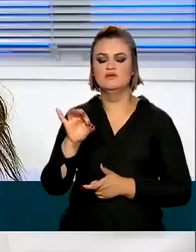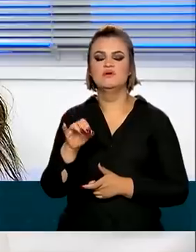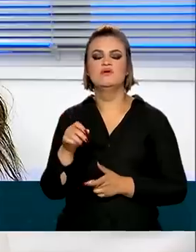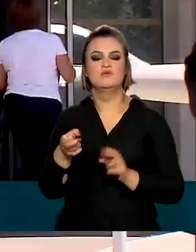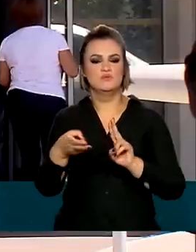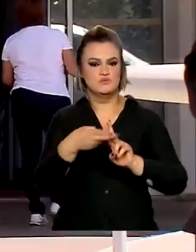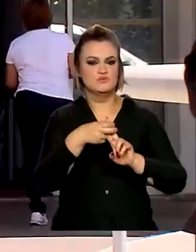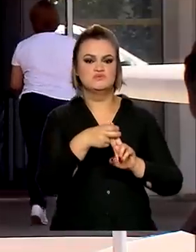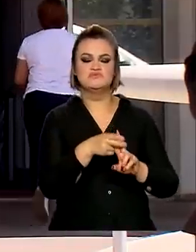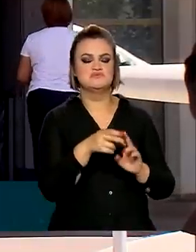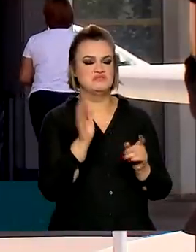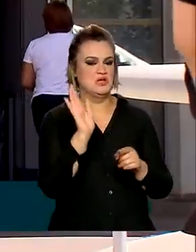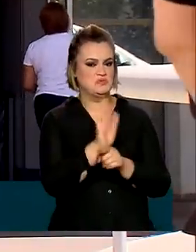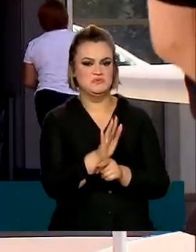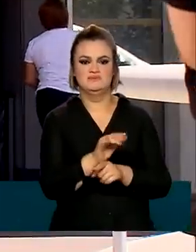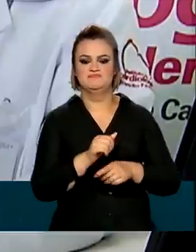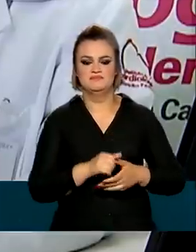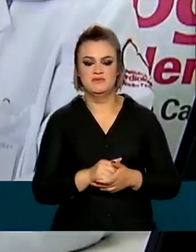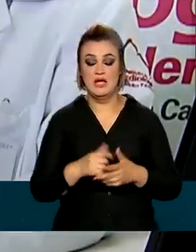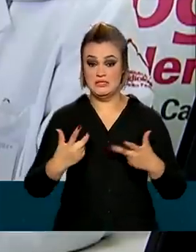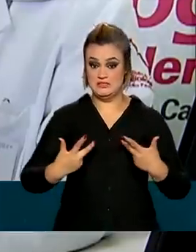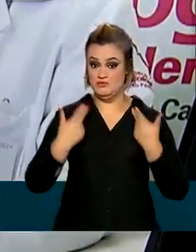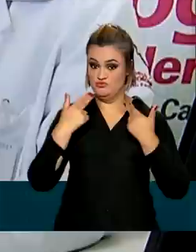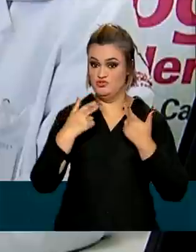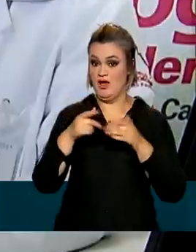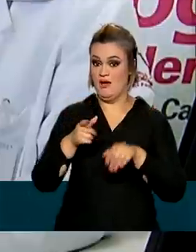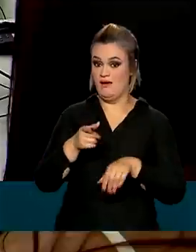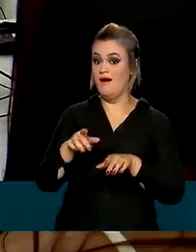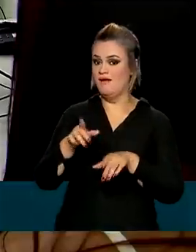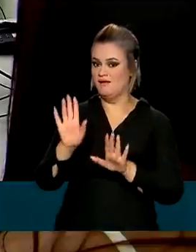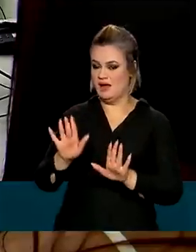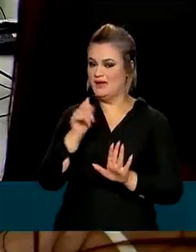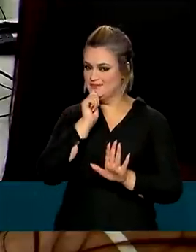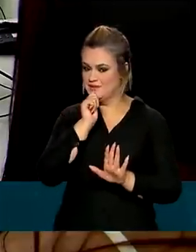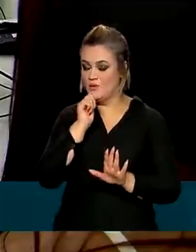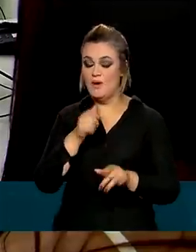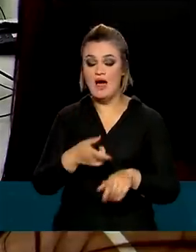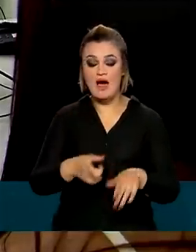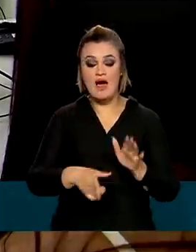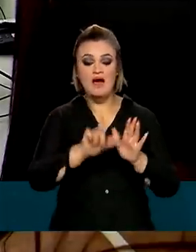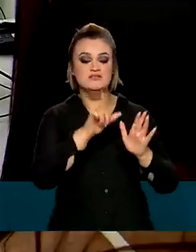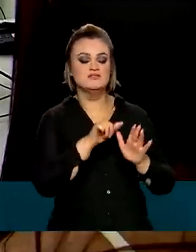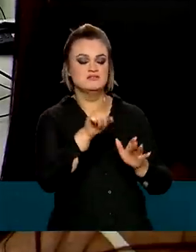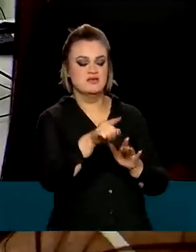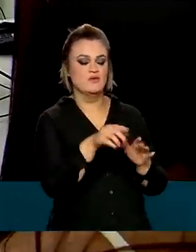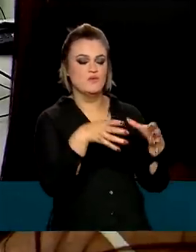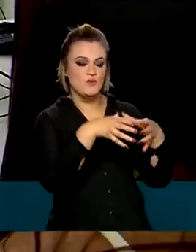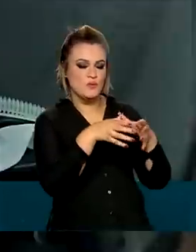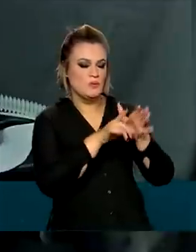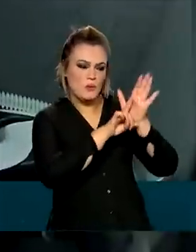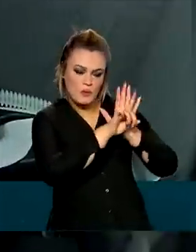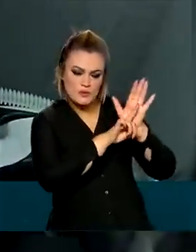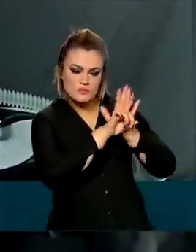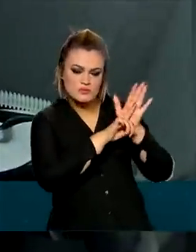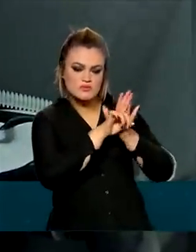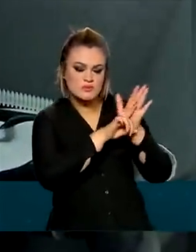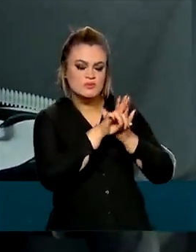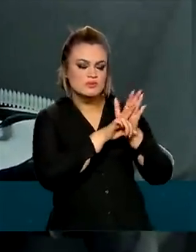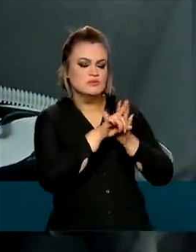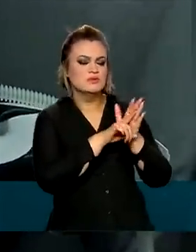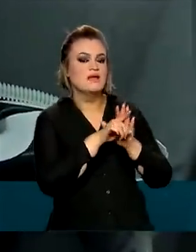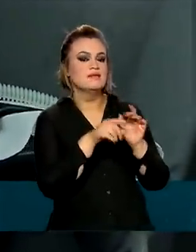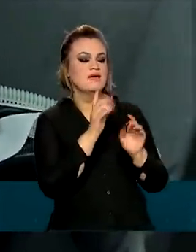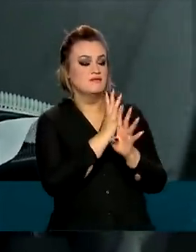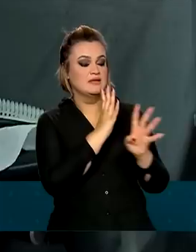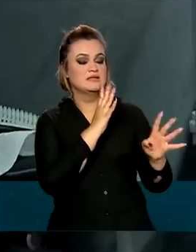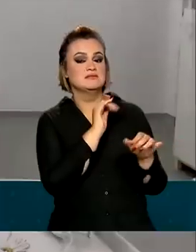pelo SUS. Antes da cirurgia, os pacientes passam por uma consulta com uma equipe especializada e entram para uma